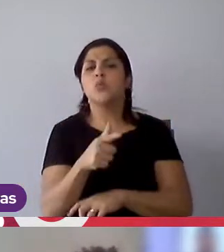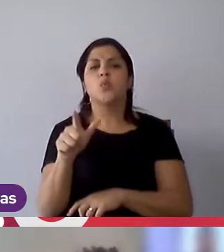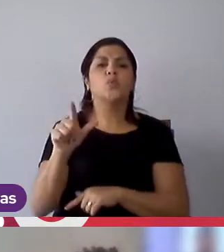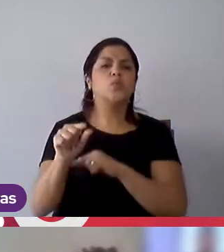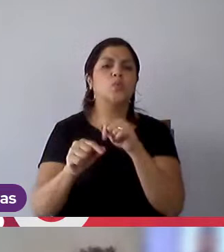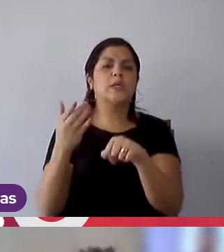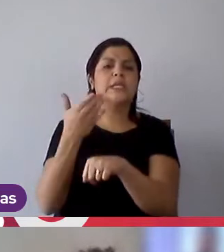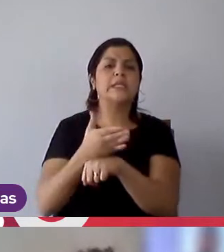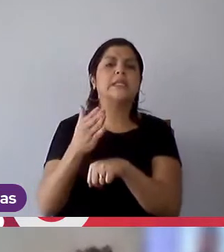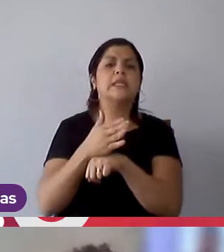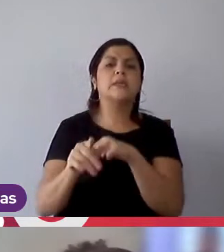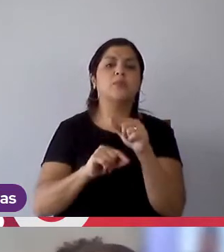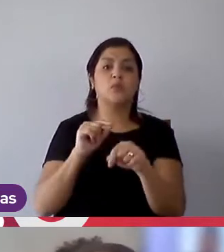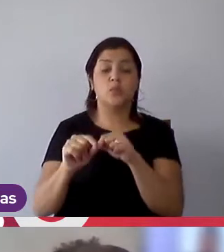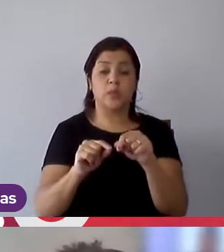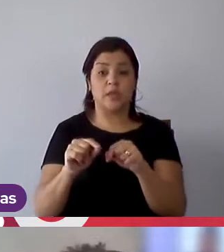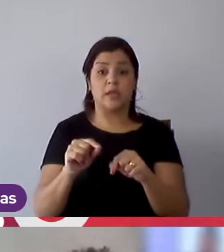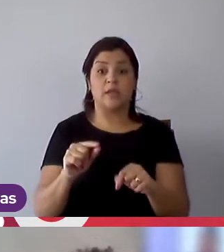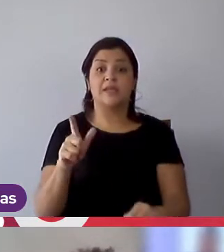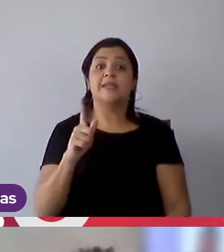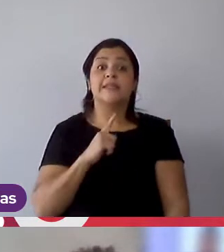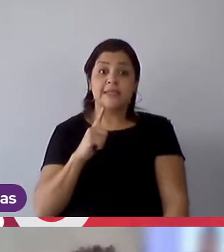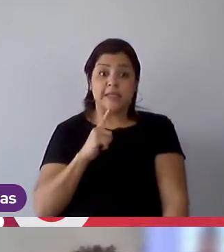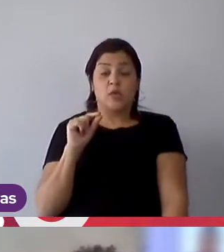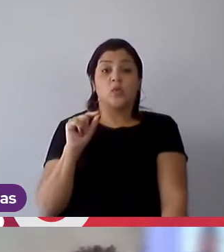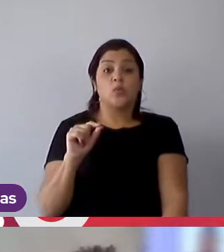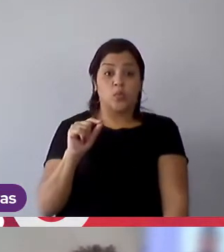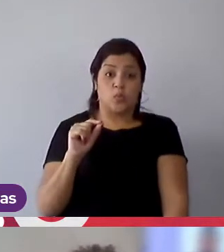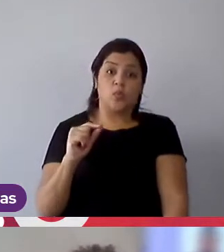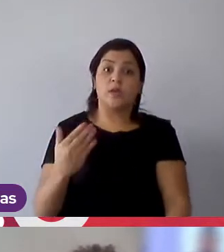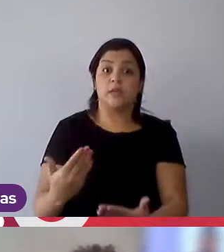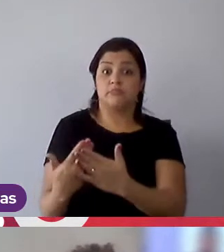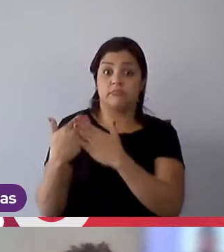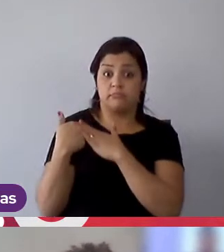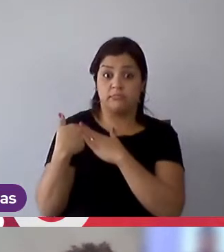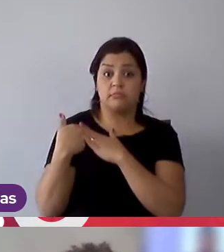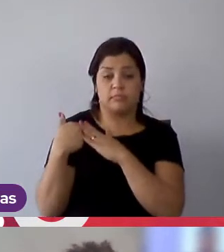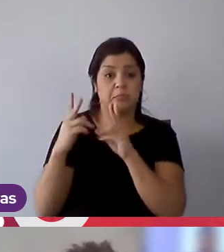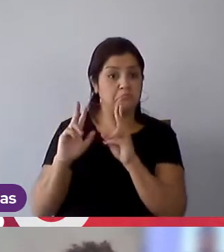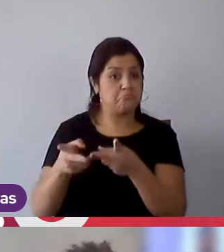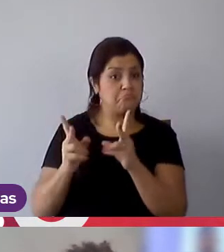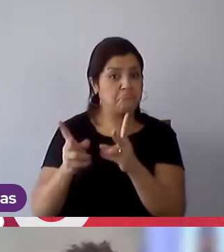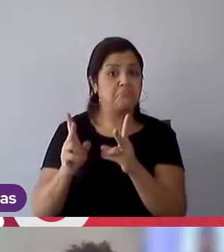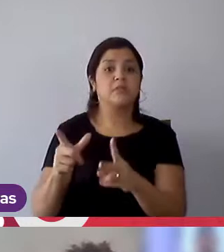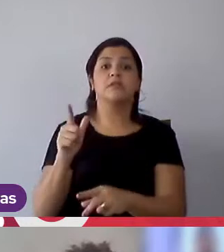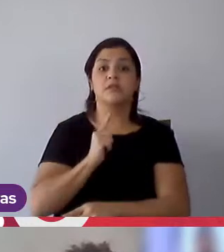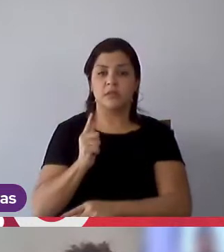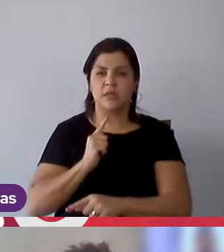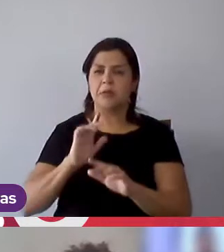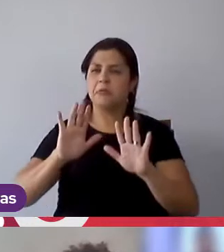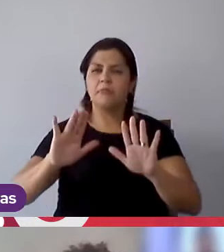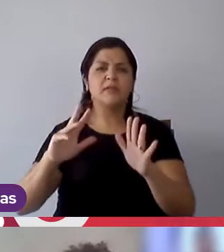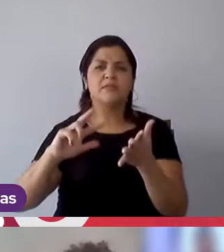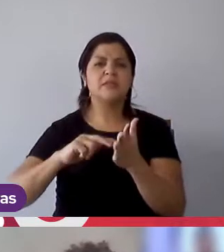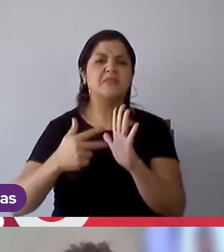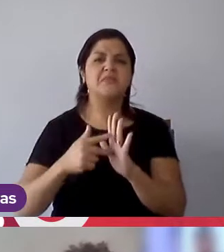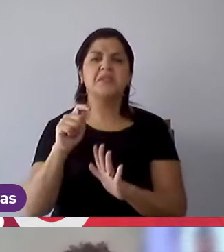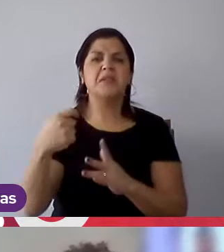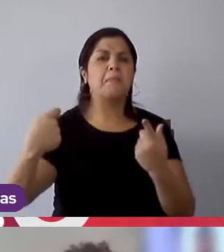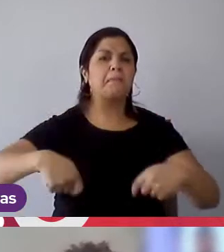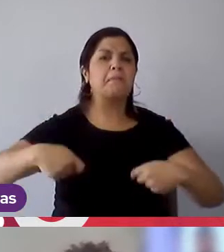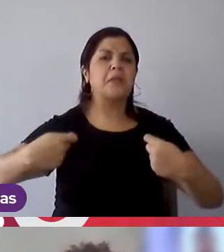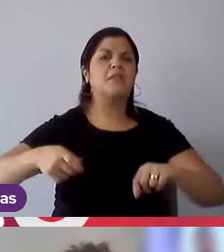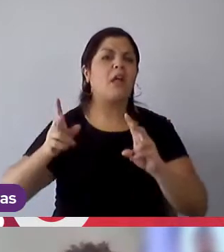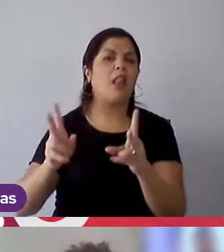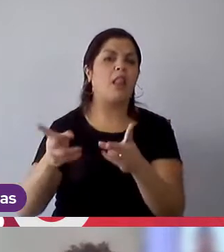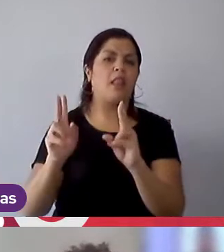estágio, é que você está no seu cargo atual, você está na sua marca atual, mas não quer dizer que você precise ficar